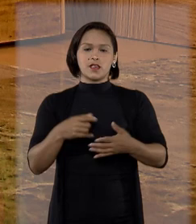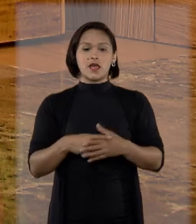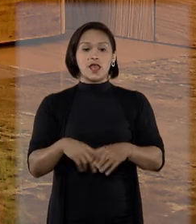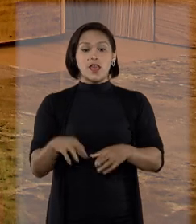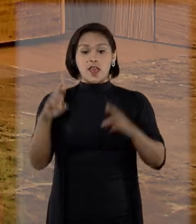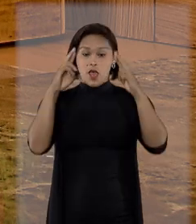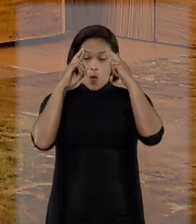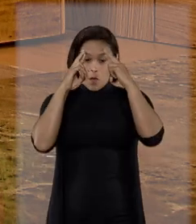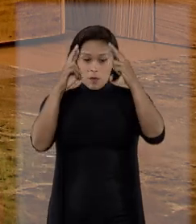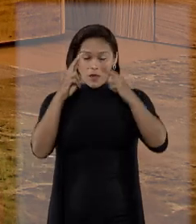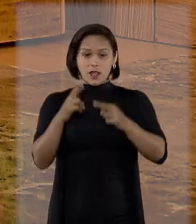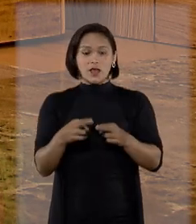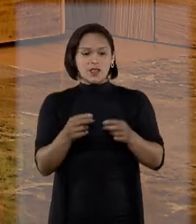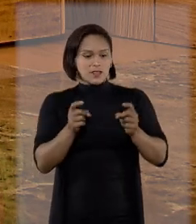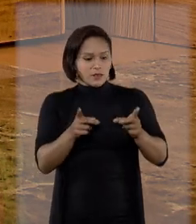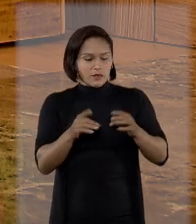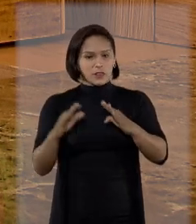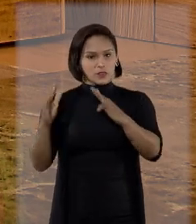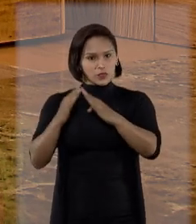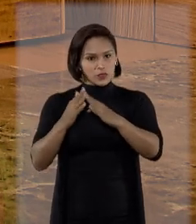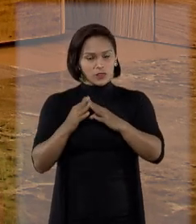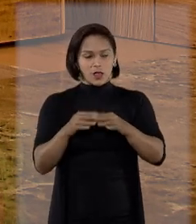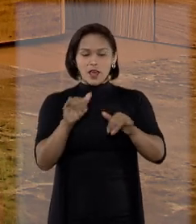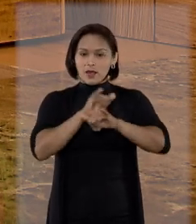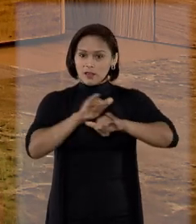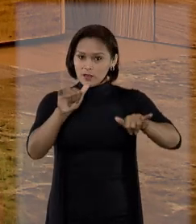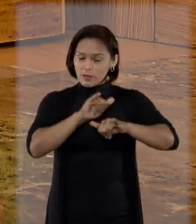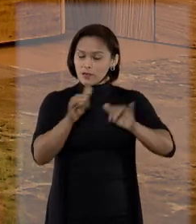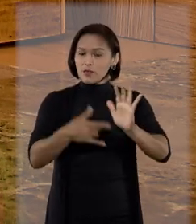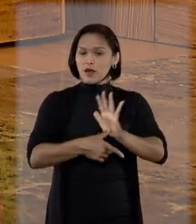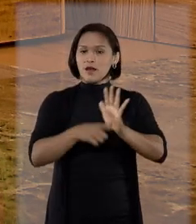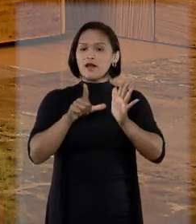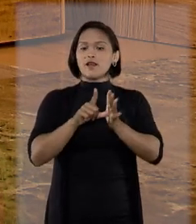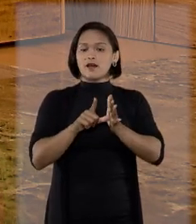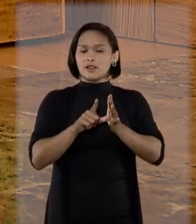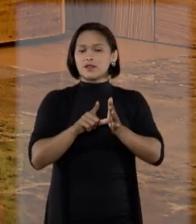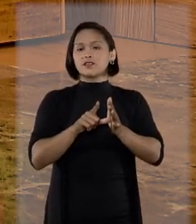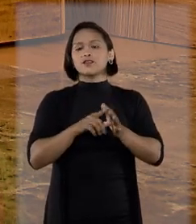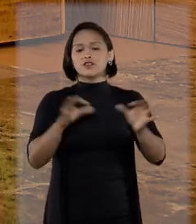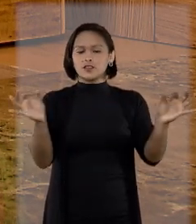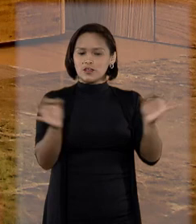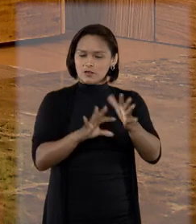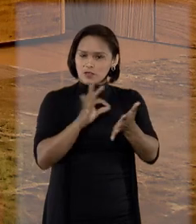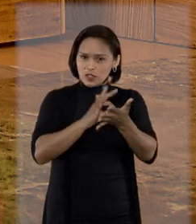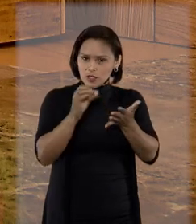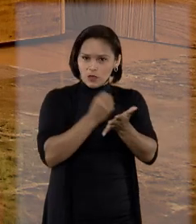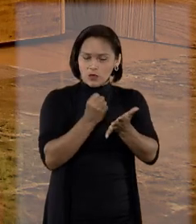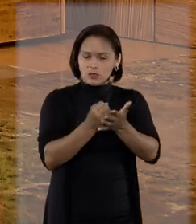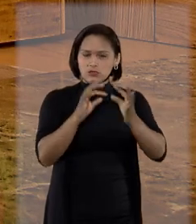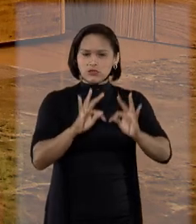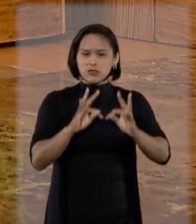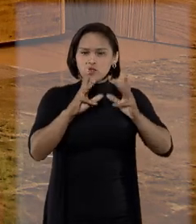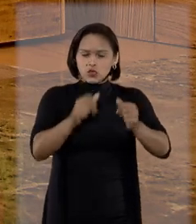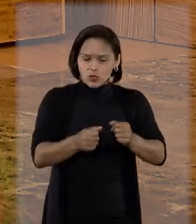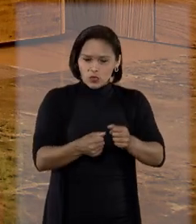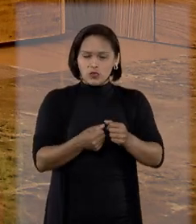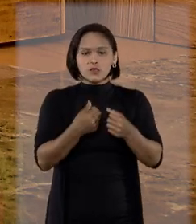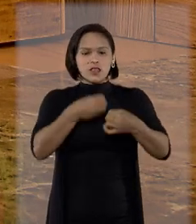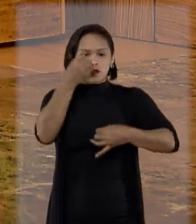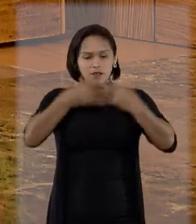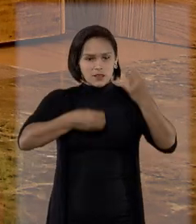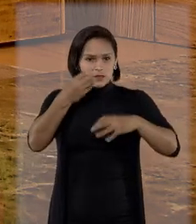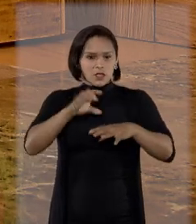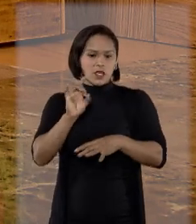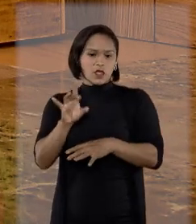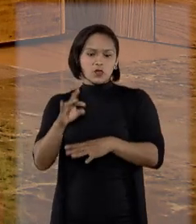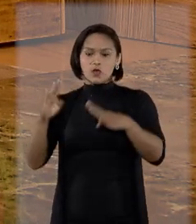É uma obrigação do corretor de imóveis ou da imobiliária informar previamente, antes que o negócio seja concretizado, tudo que diz respeito não